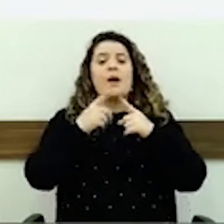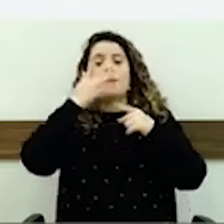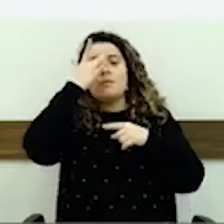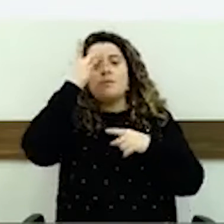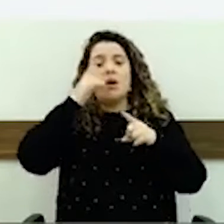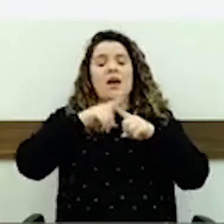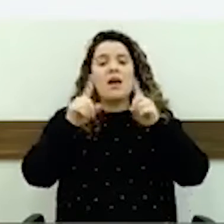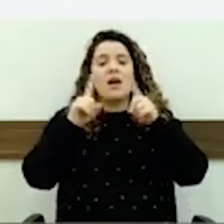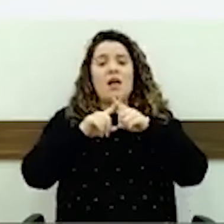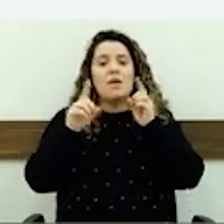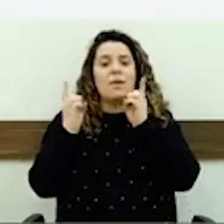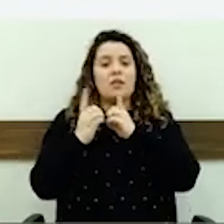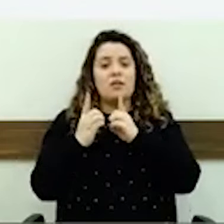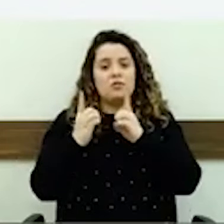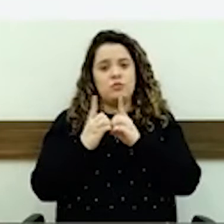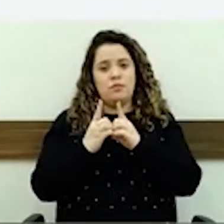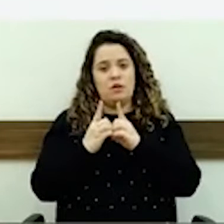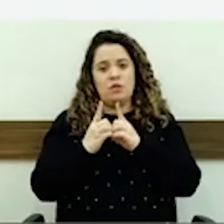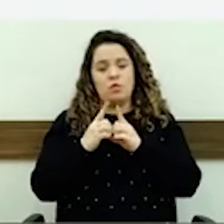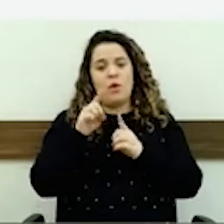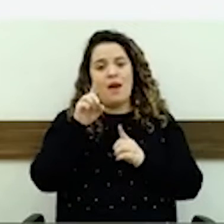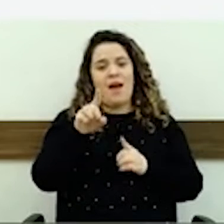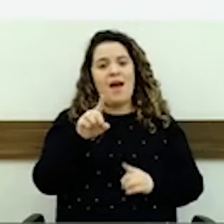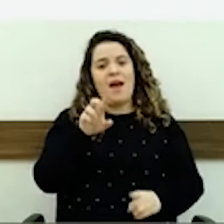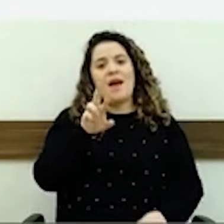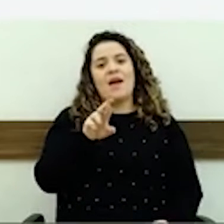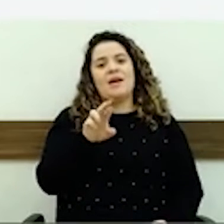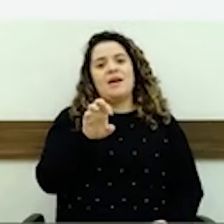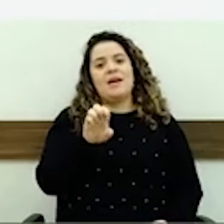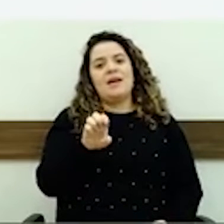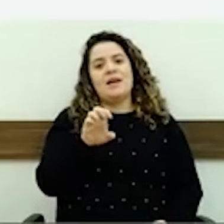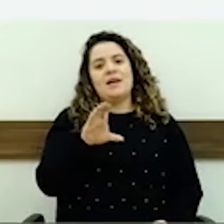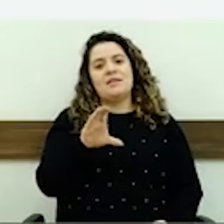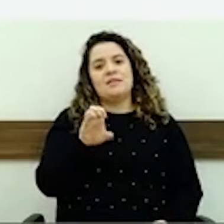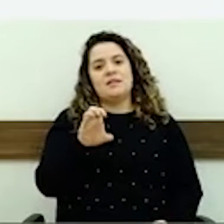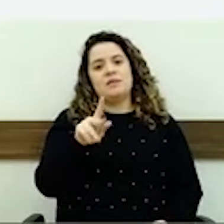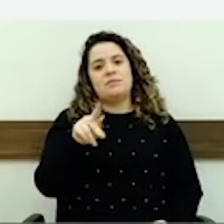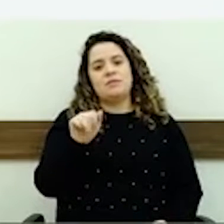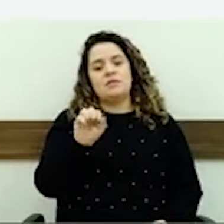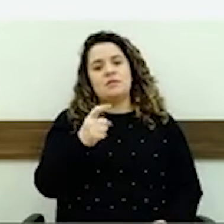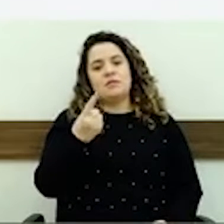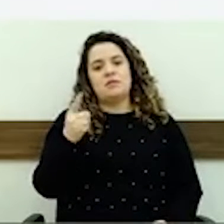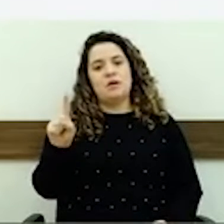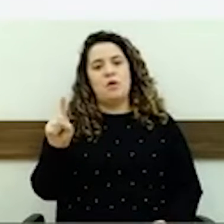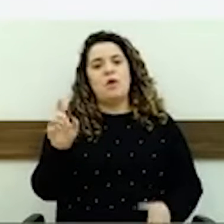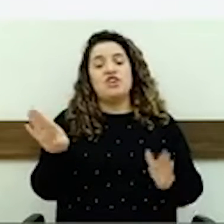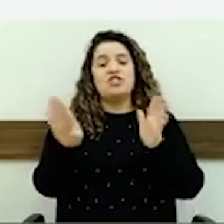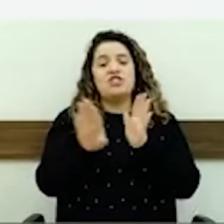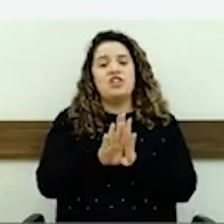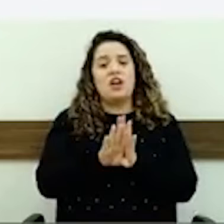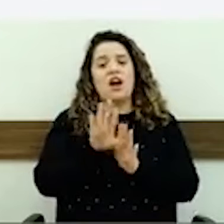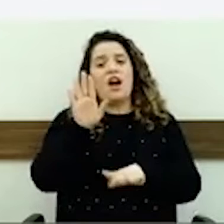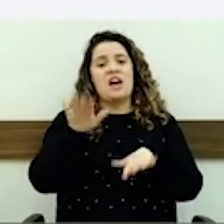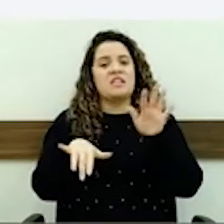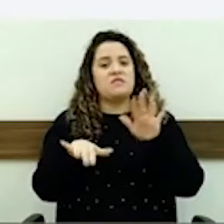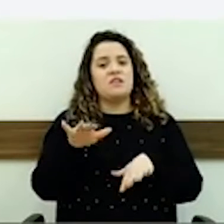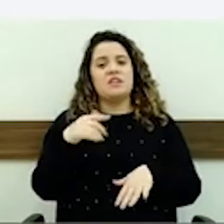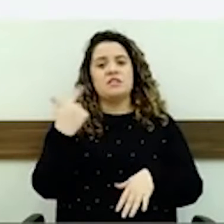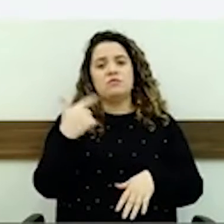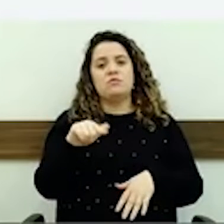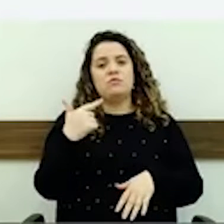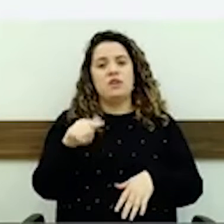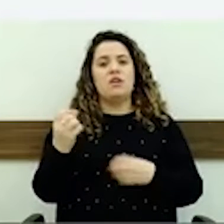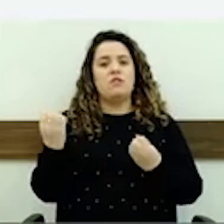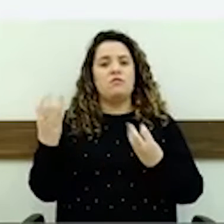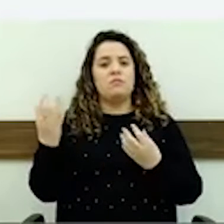atendimento da recepção, logo ali que eles chegam, às vezes eles ficam sem informação para passar